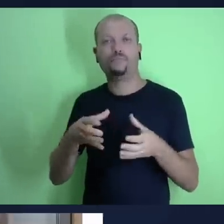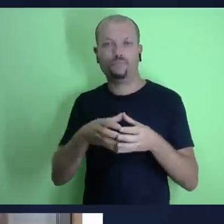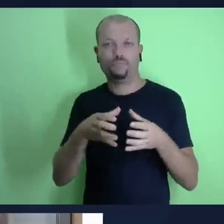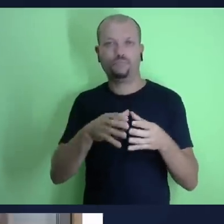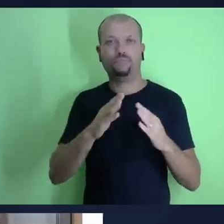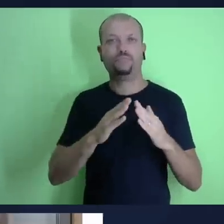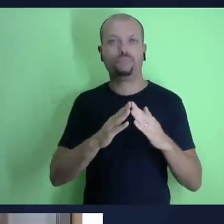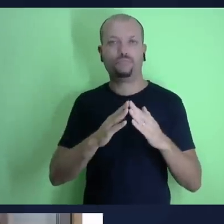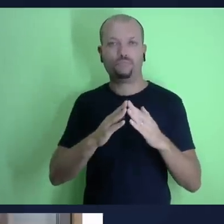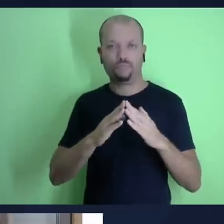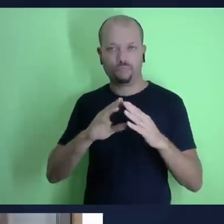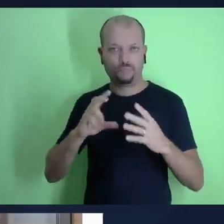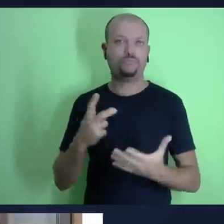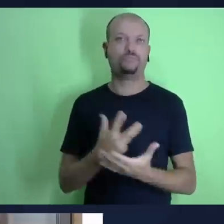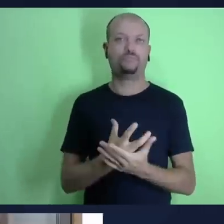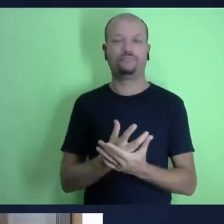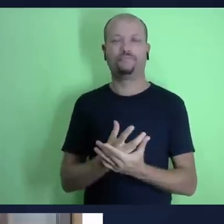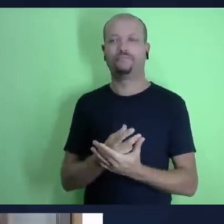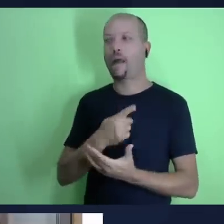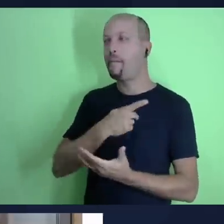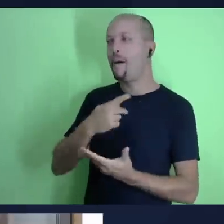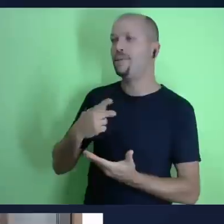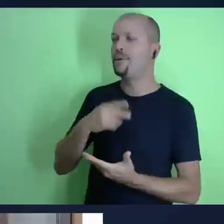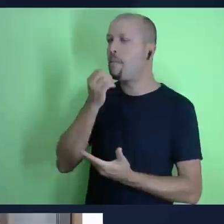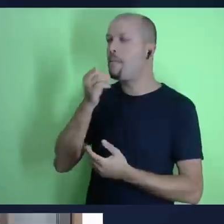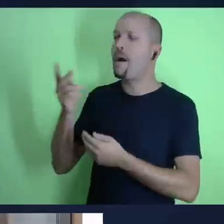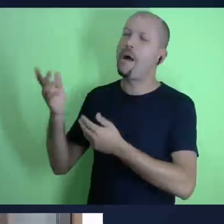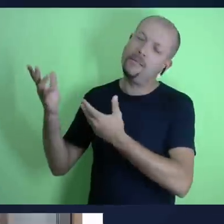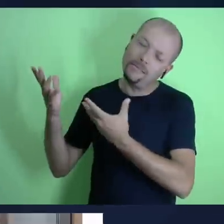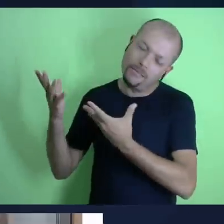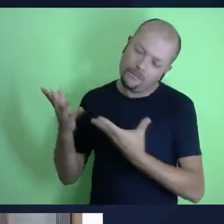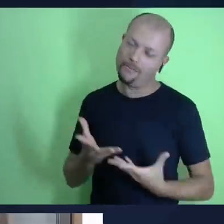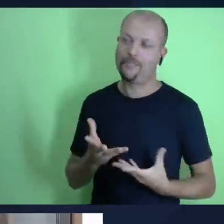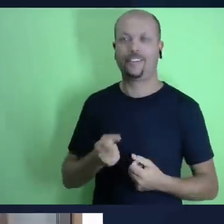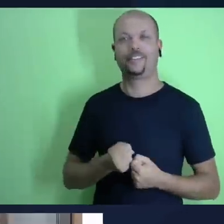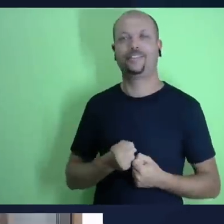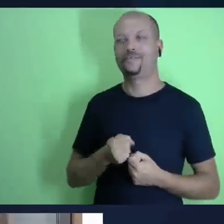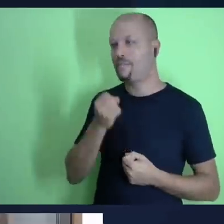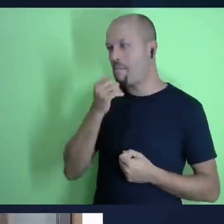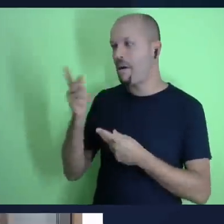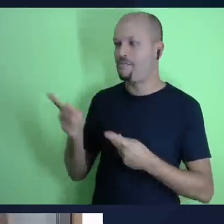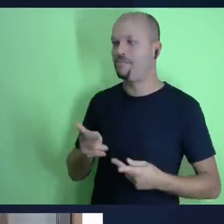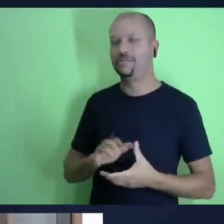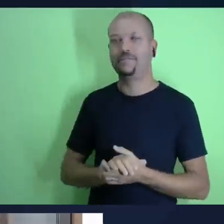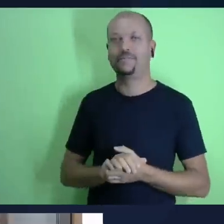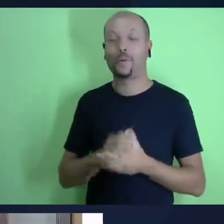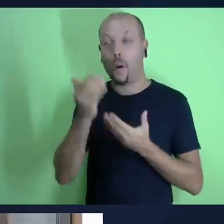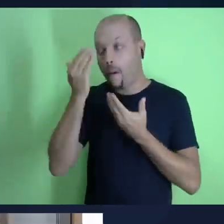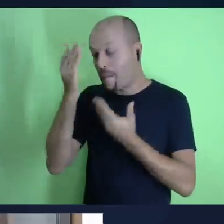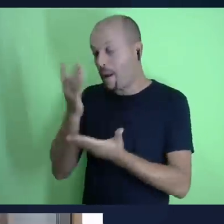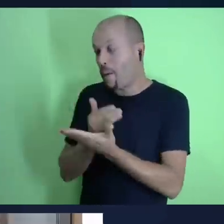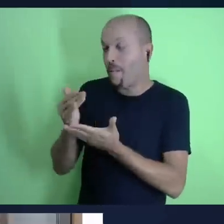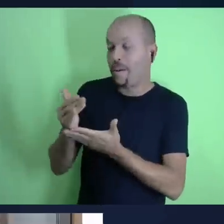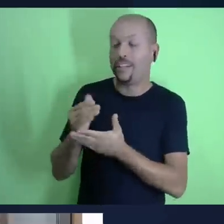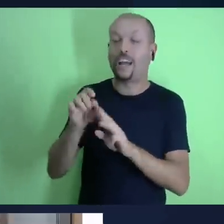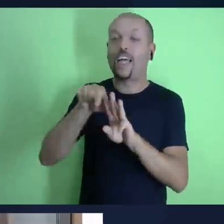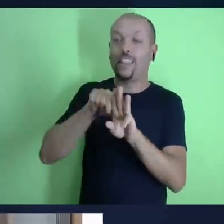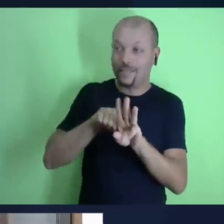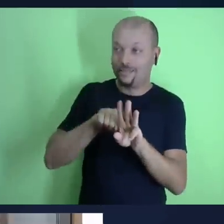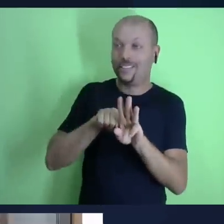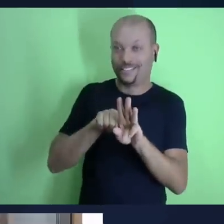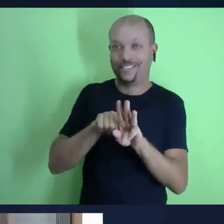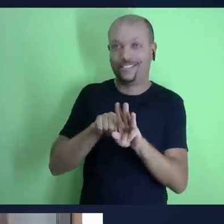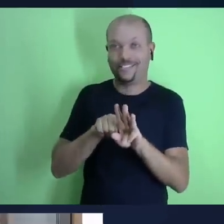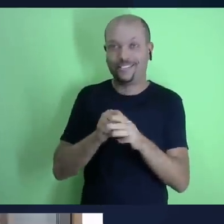especial junto a nossa comunidade pastor Josué seja bem-vindo obrigado por aceitar o convite para